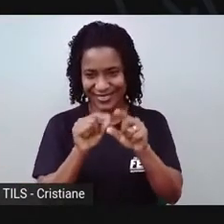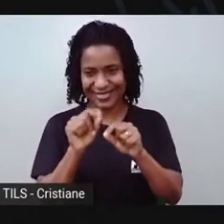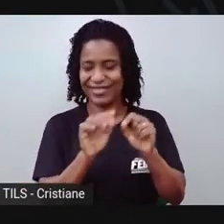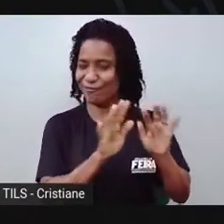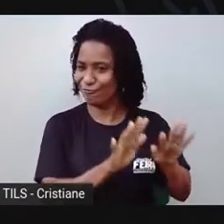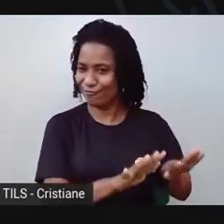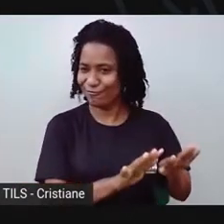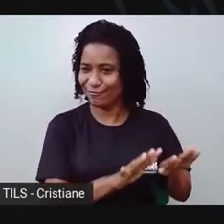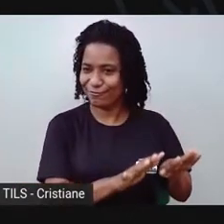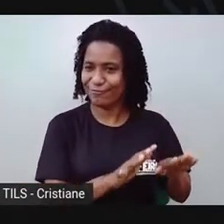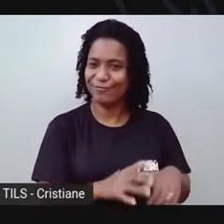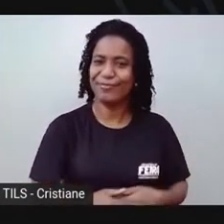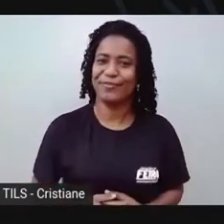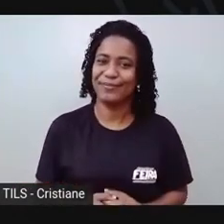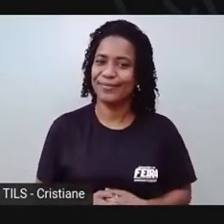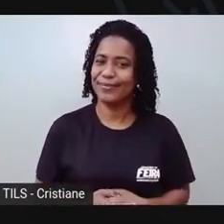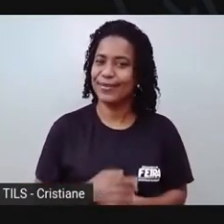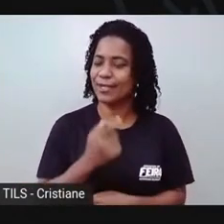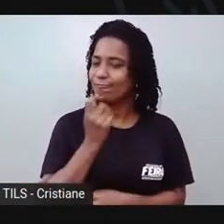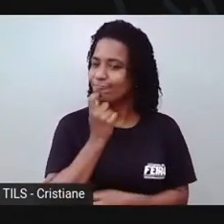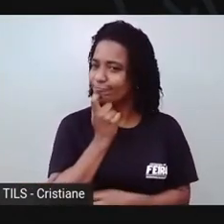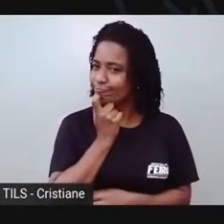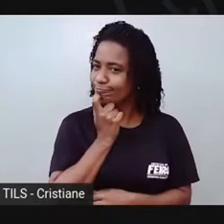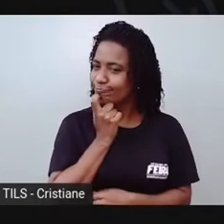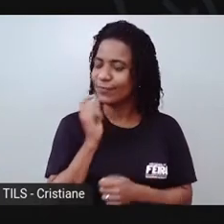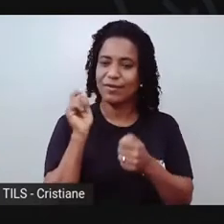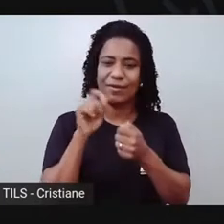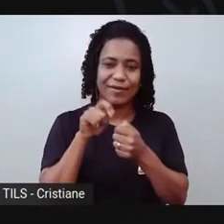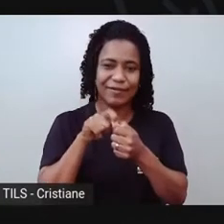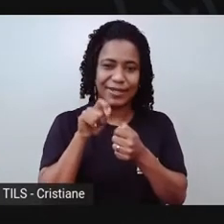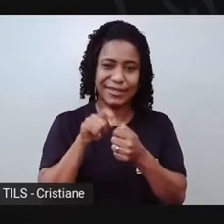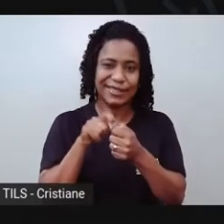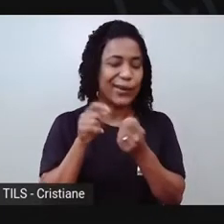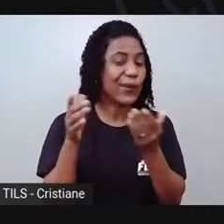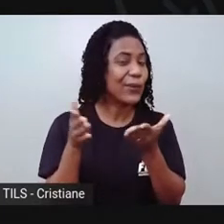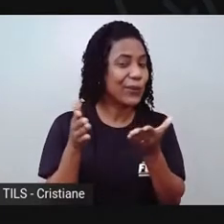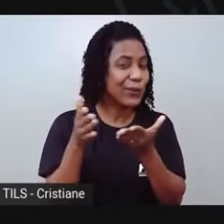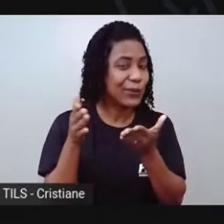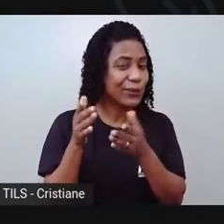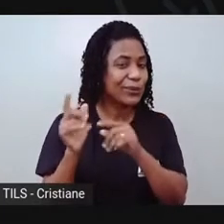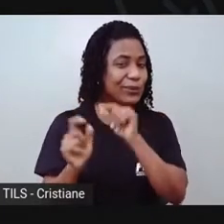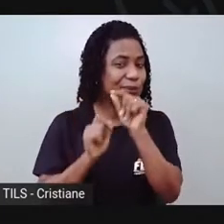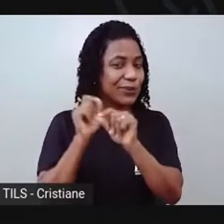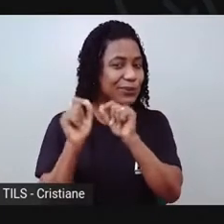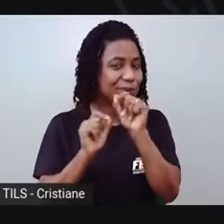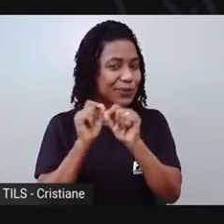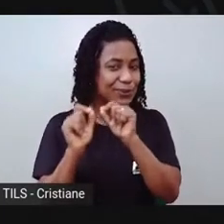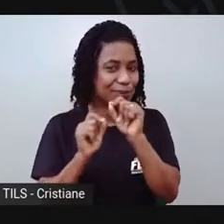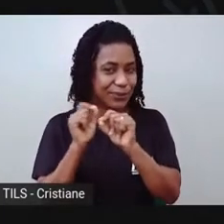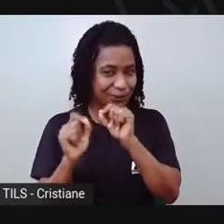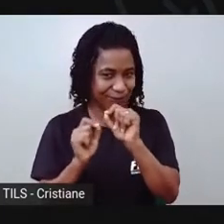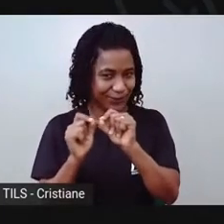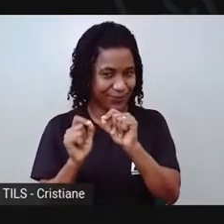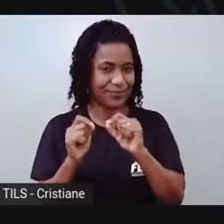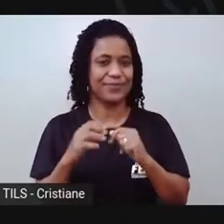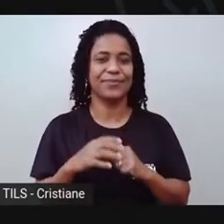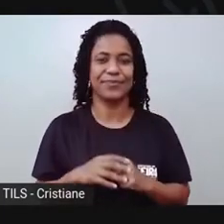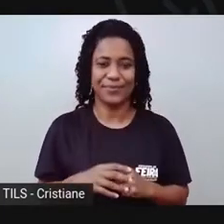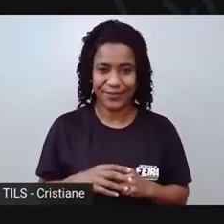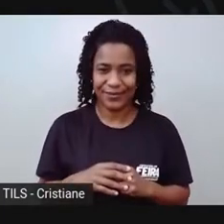E o que a gente vai fazer, Proelisa? Ah, a Proelisa teve no